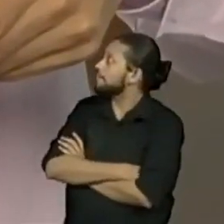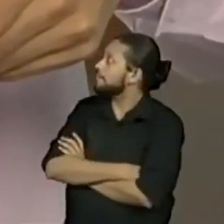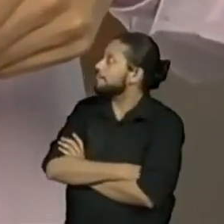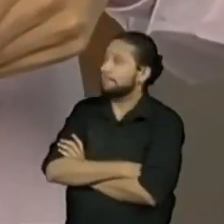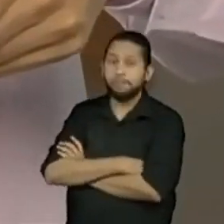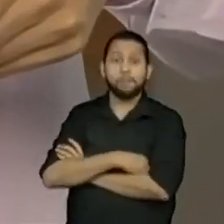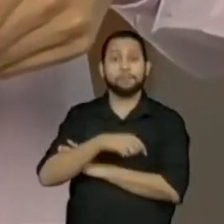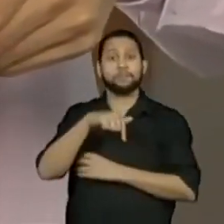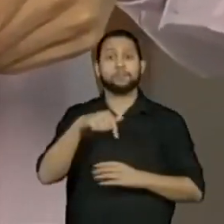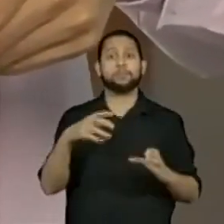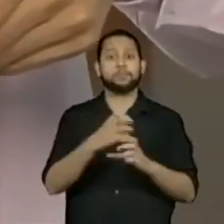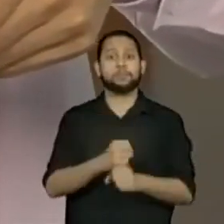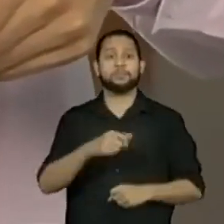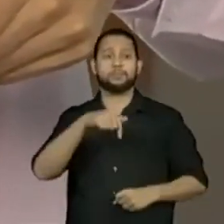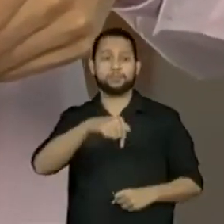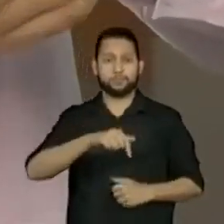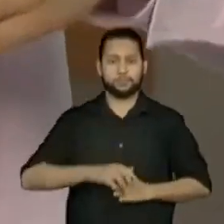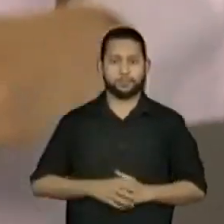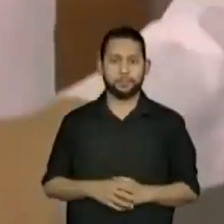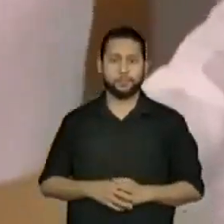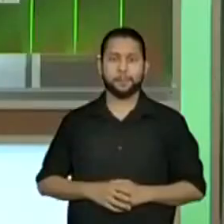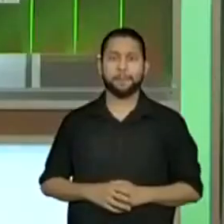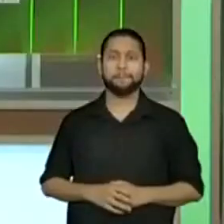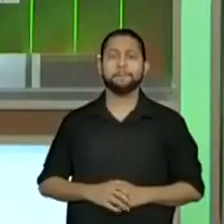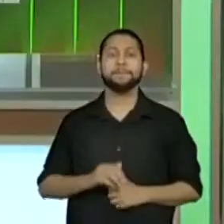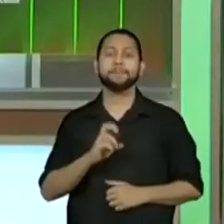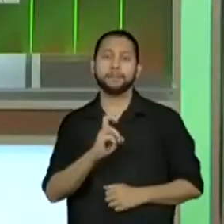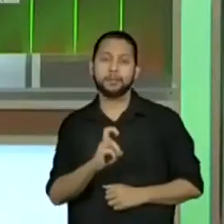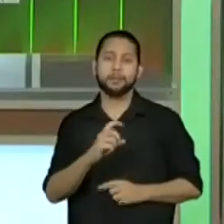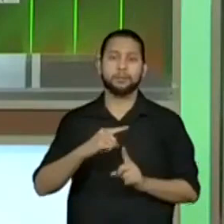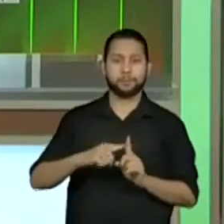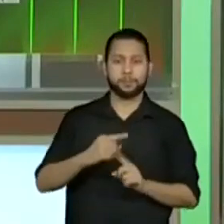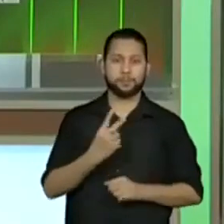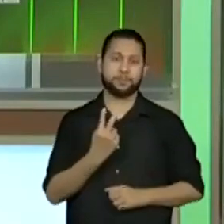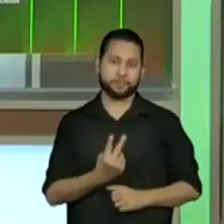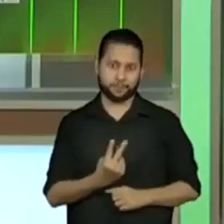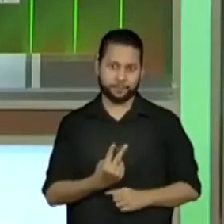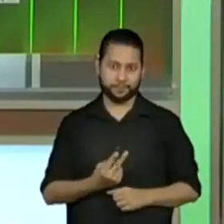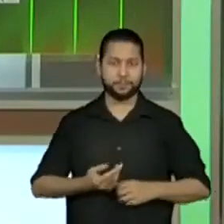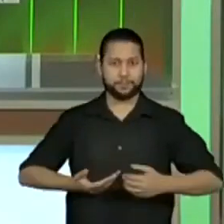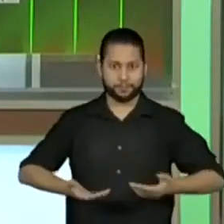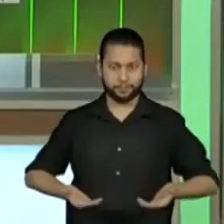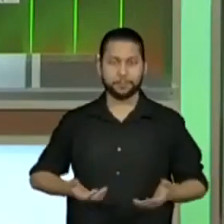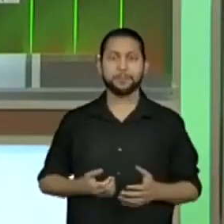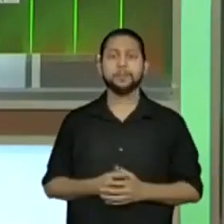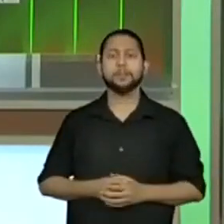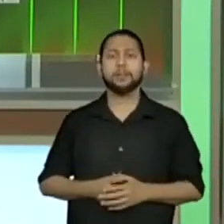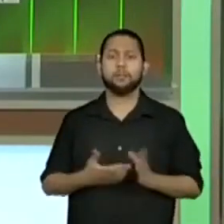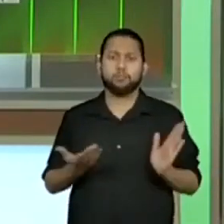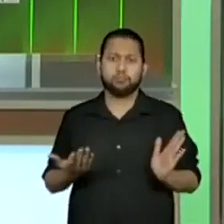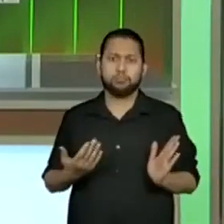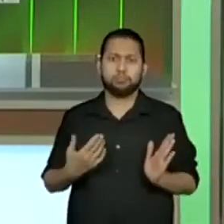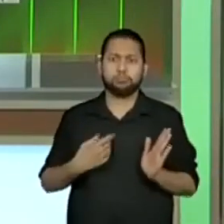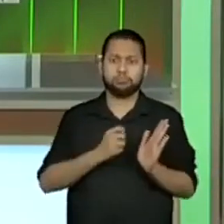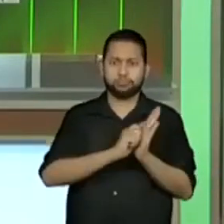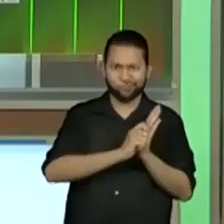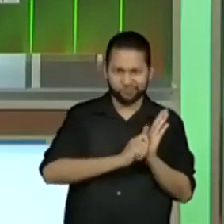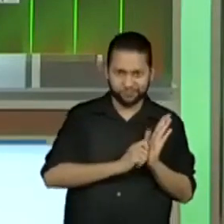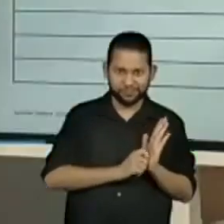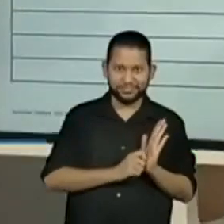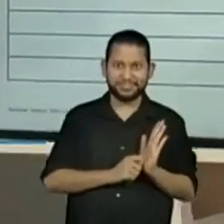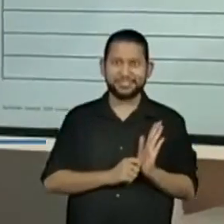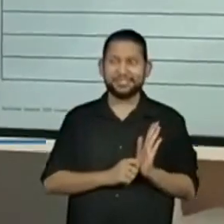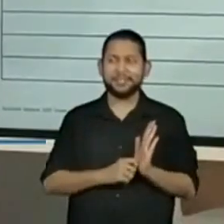7, 5 mais 2. Bom, a gente não vai fazer esse registro e fazer essa